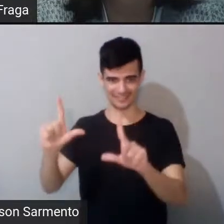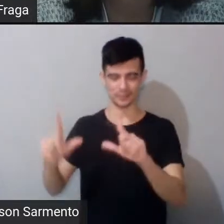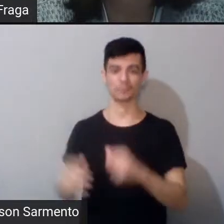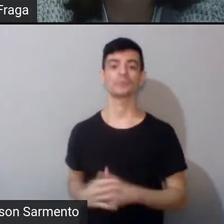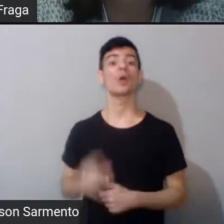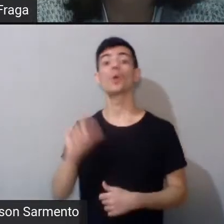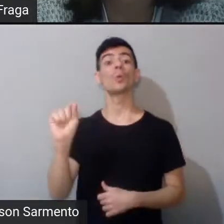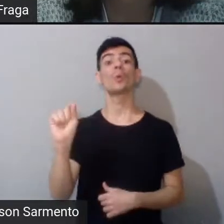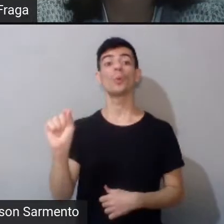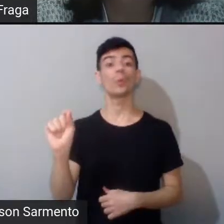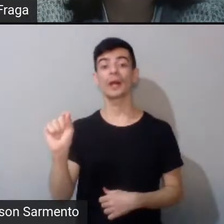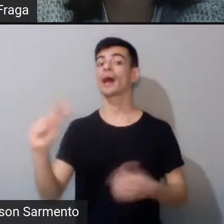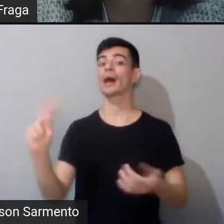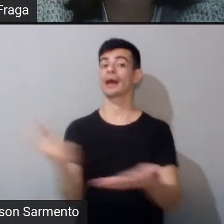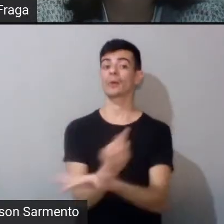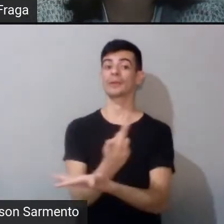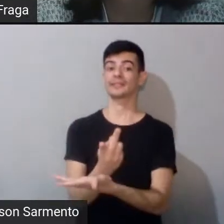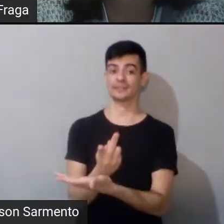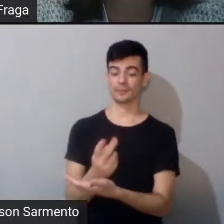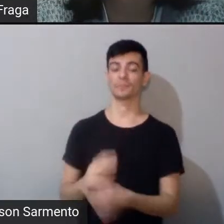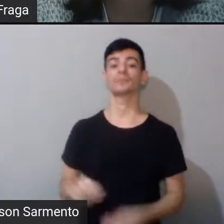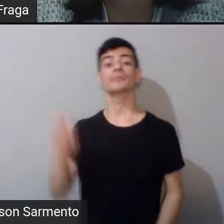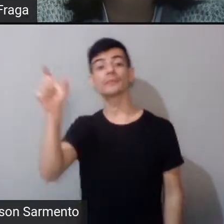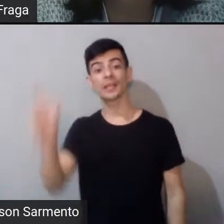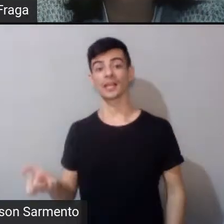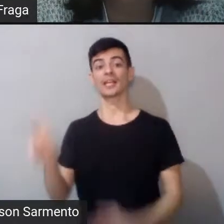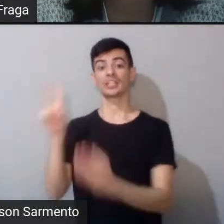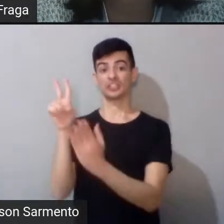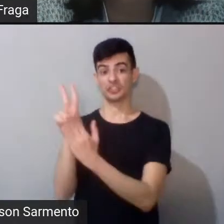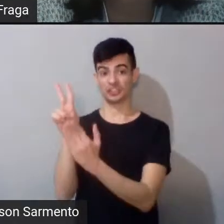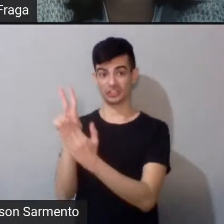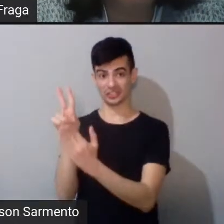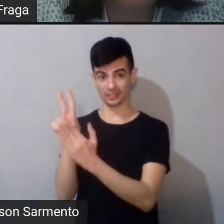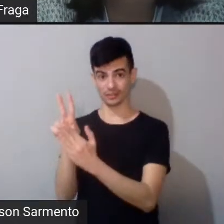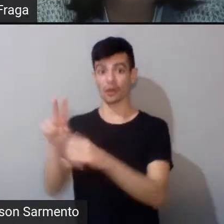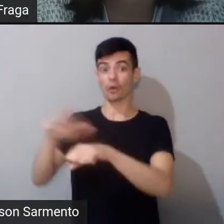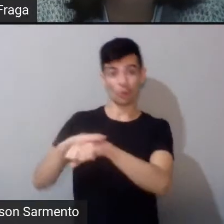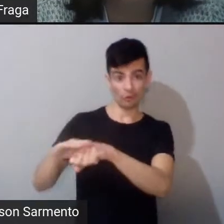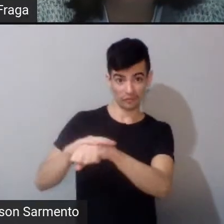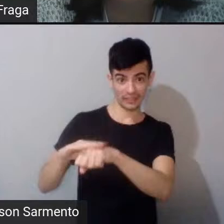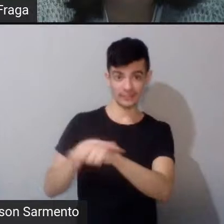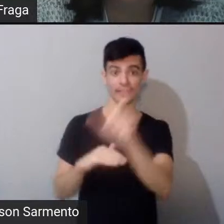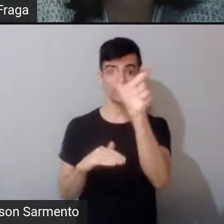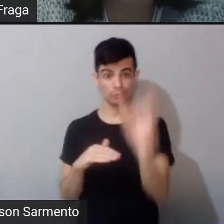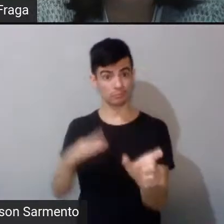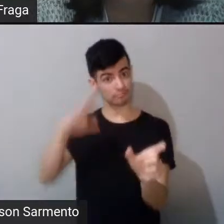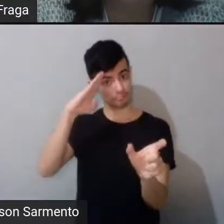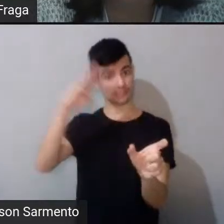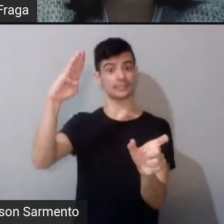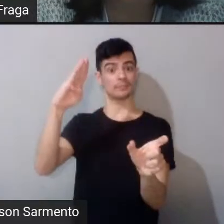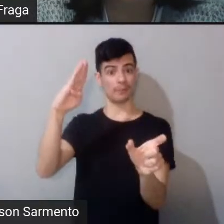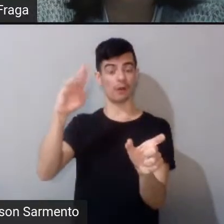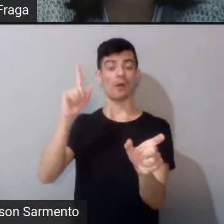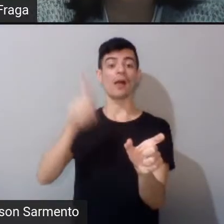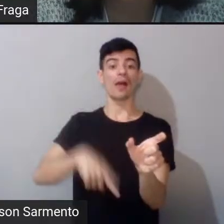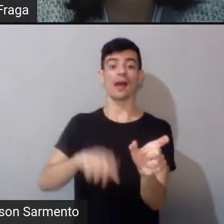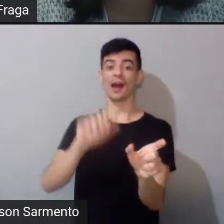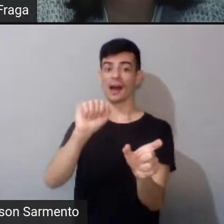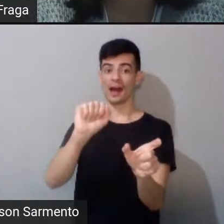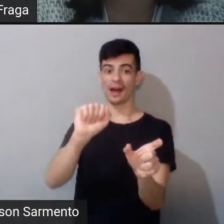conversando com o personagem principal do desenho, que ele é um alienígena. Né? E aí, o nome alienígena, é o de fora,